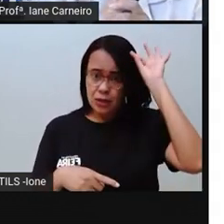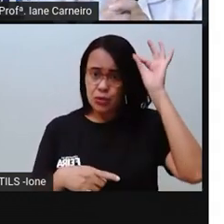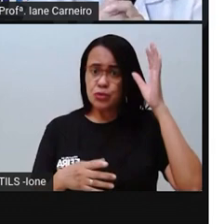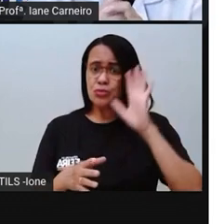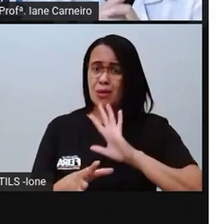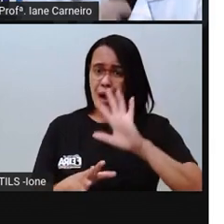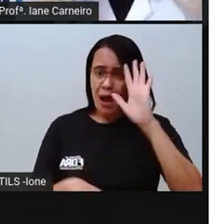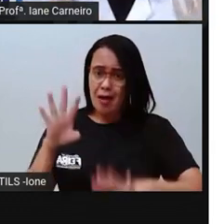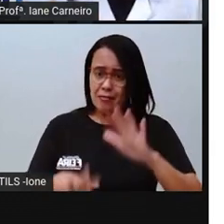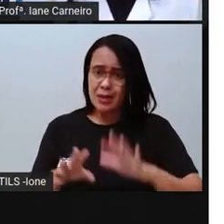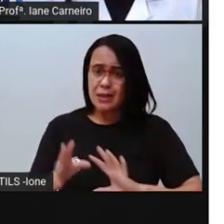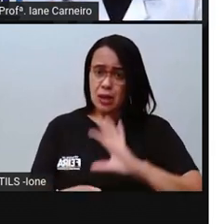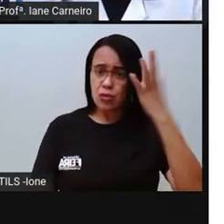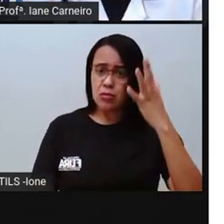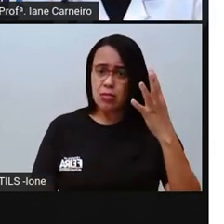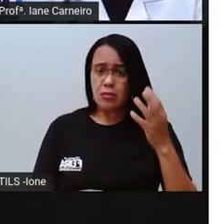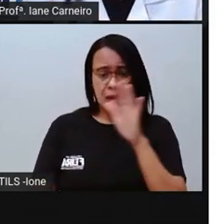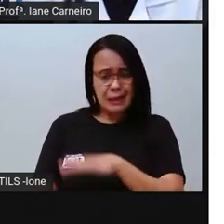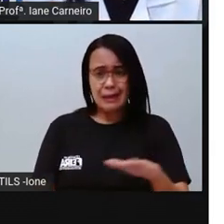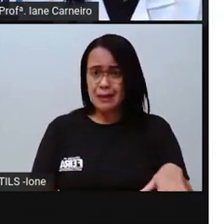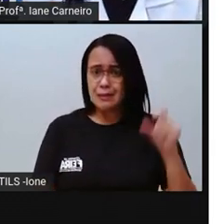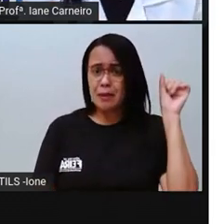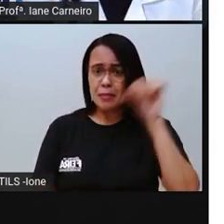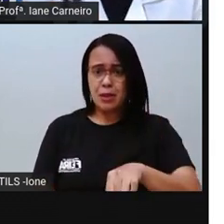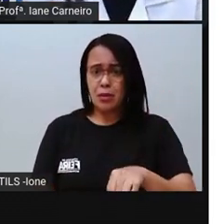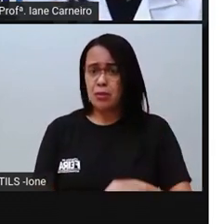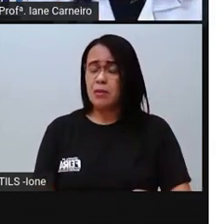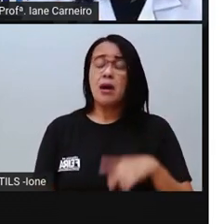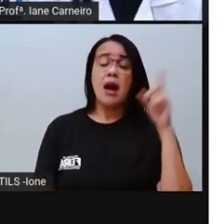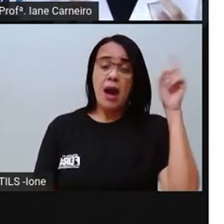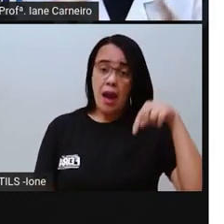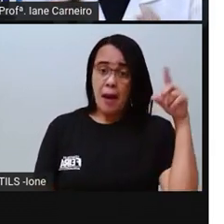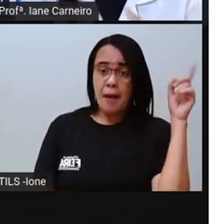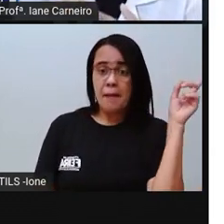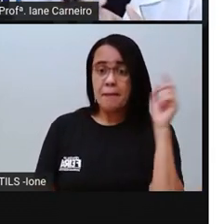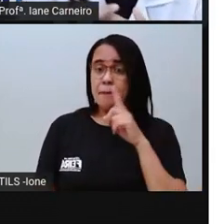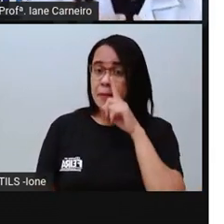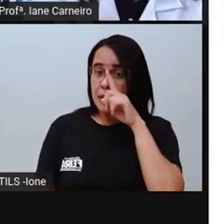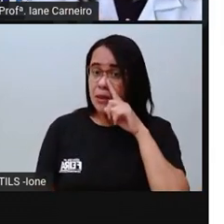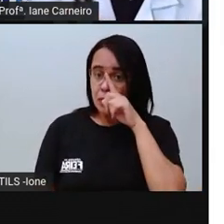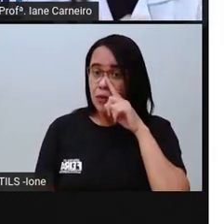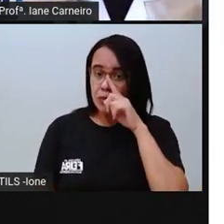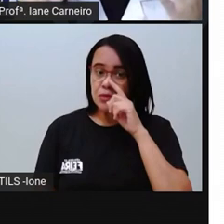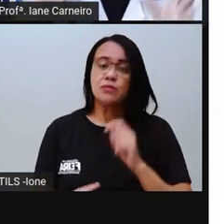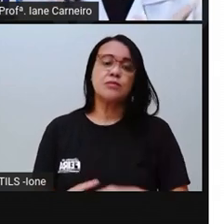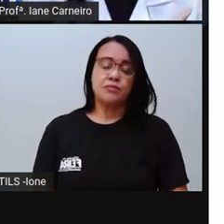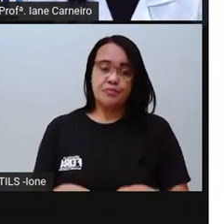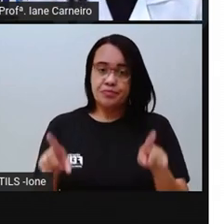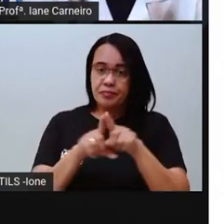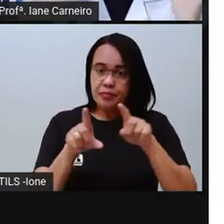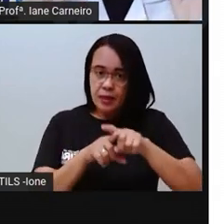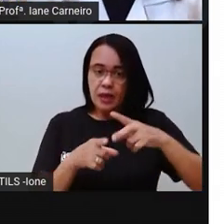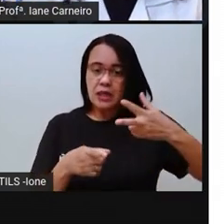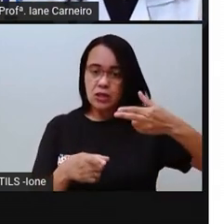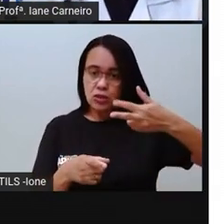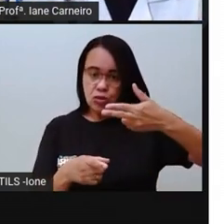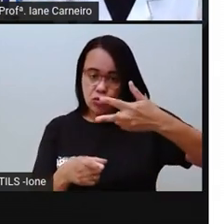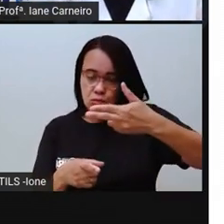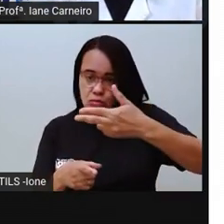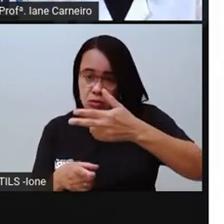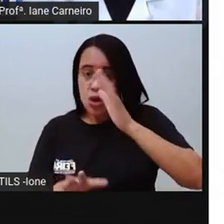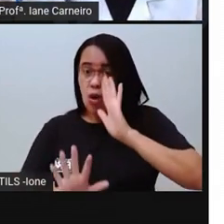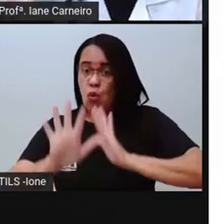cortar direitinho. Outra coisa também que é perigoso em casa é tesoura, né? Tesourinha de cortar a unha. Então, crianças, vocês já sabem dessas